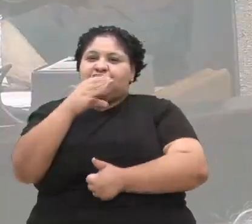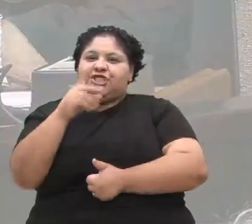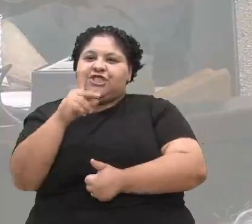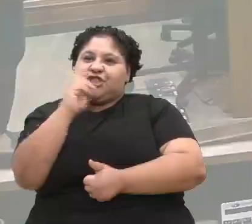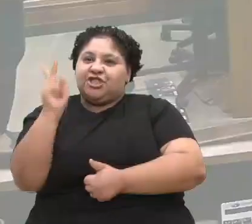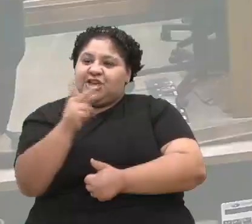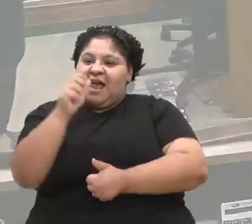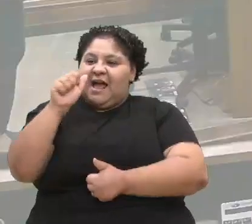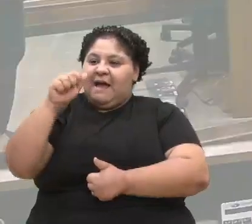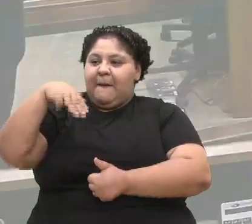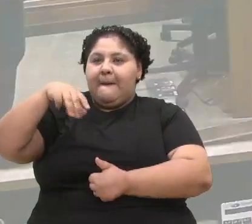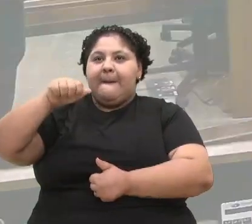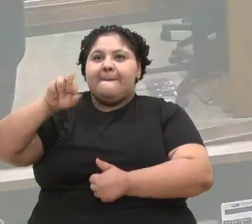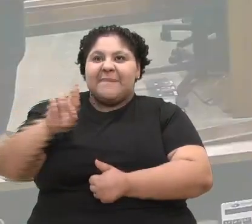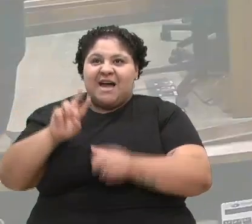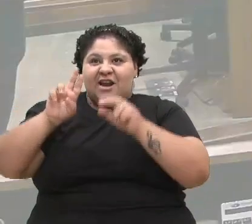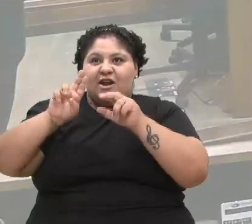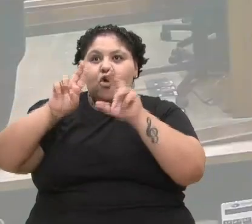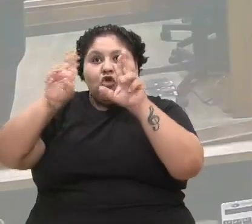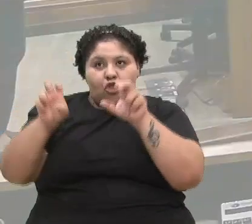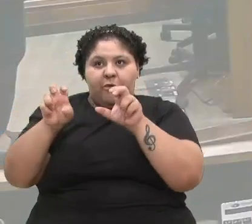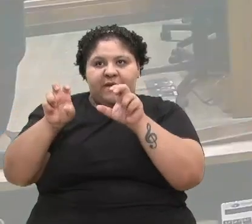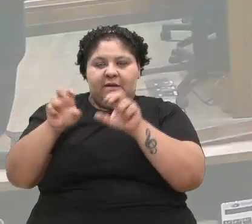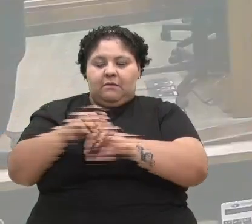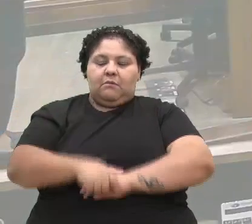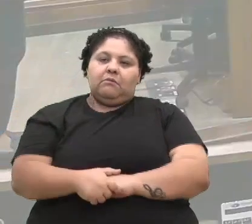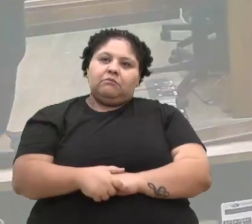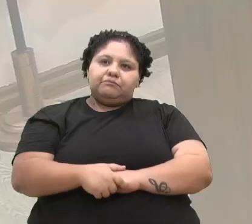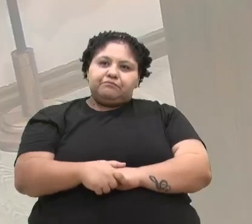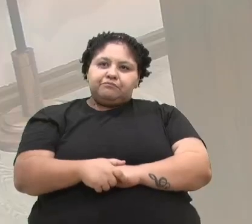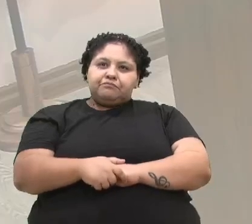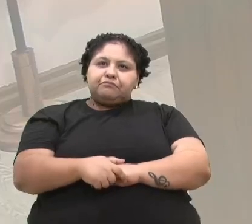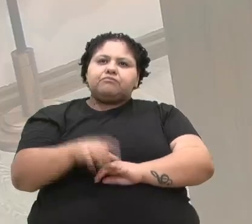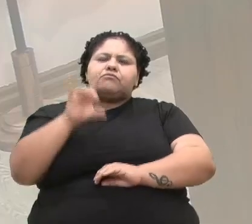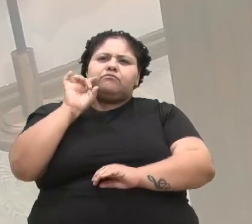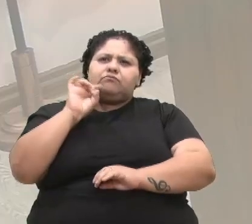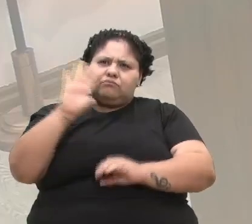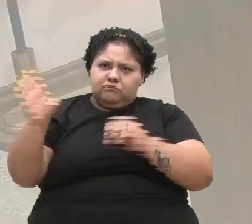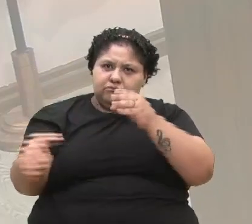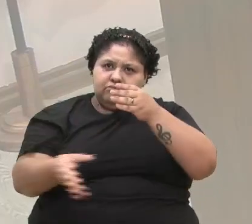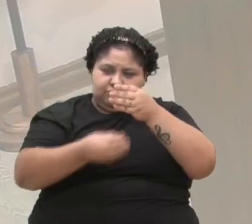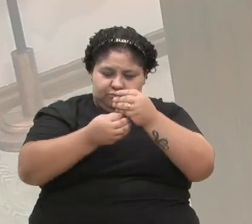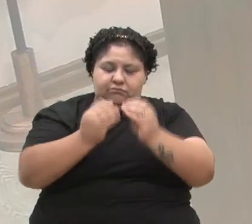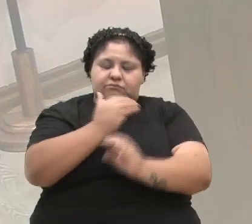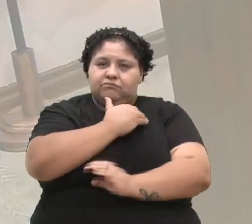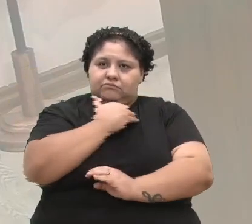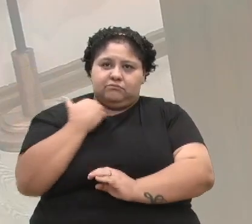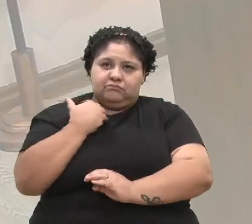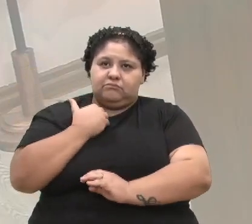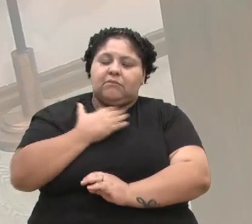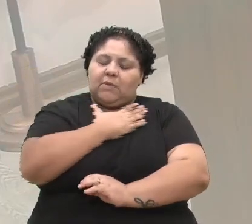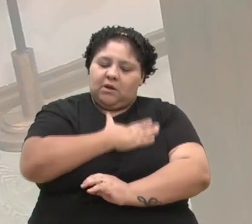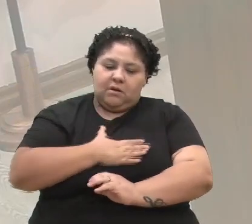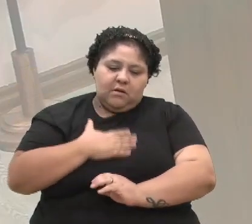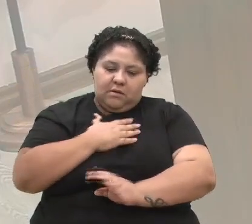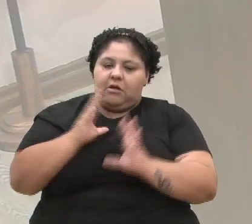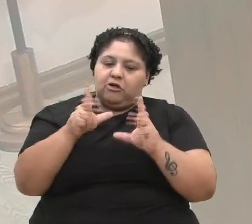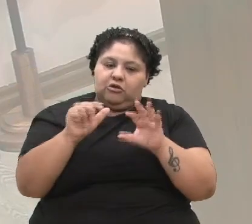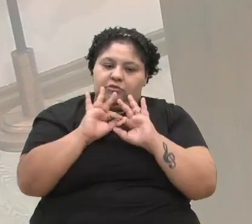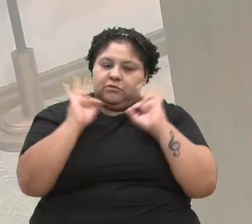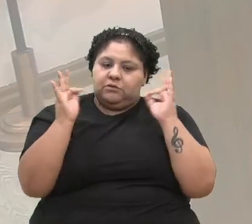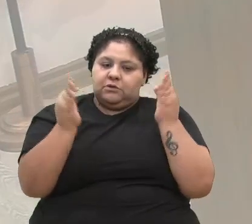vereador. Vereador Fils, eu só quero me somar, tinha solicitado a palavra para falar sobre esse falecimento, deixar um grande abraço a toda a família dele